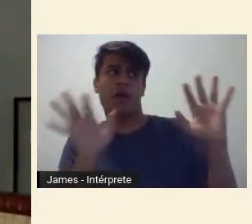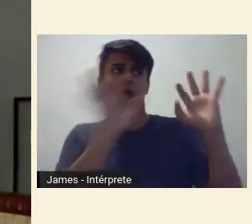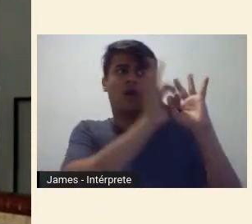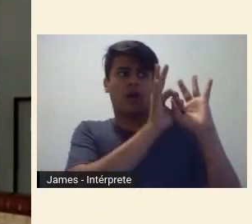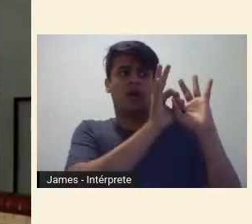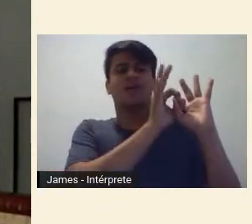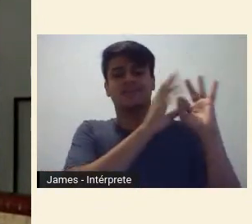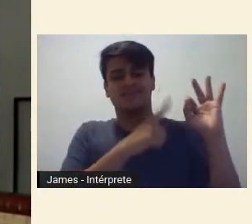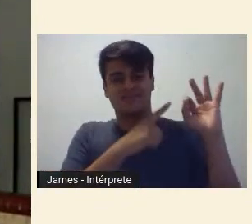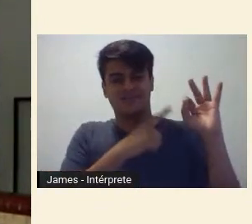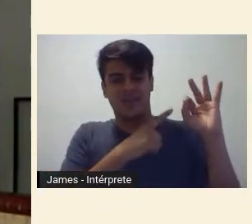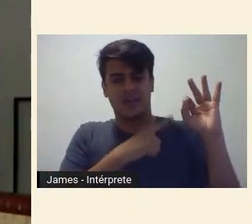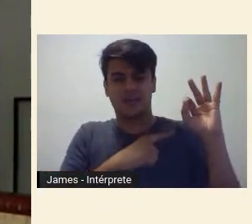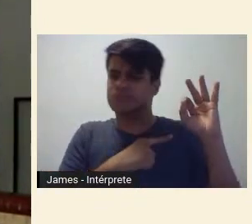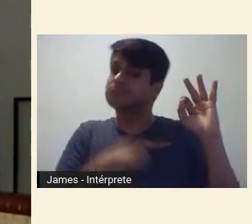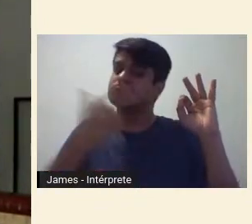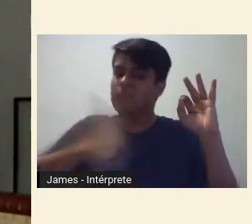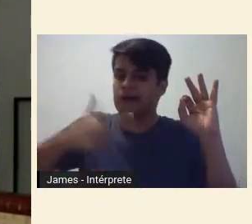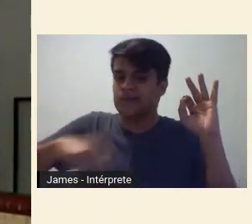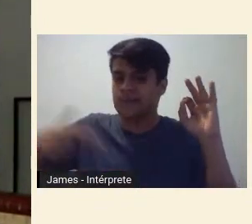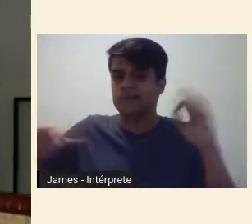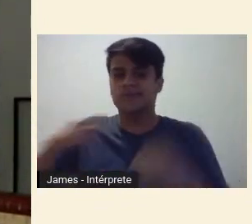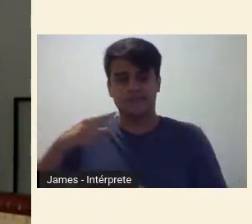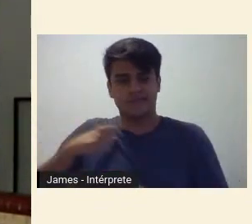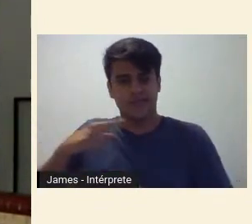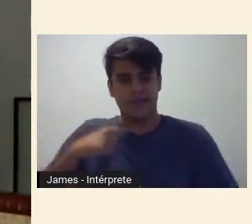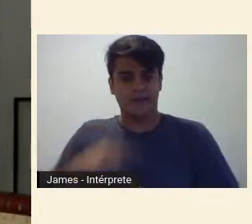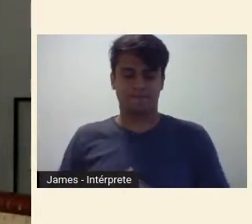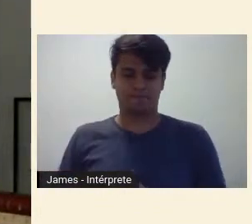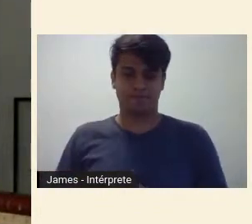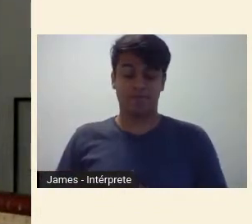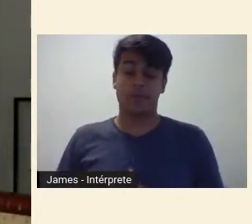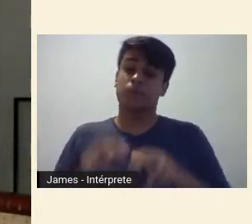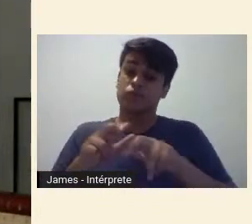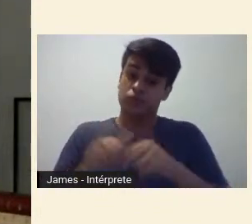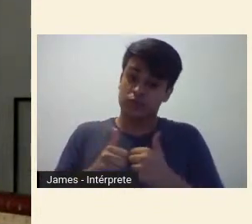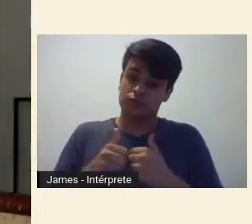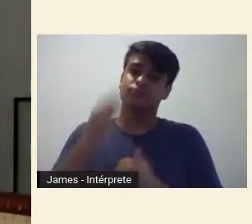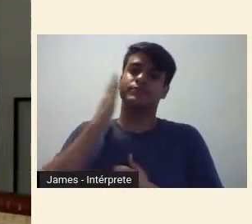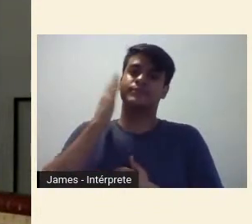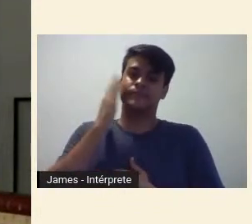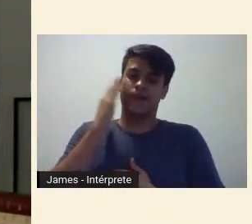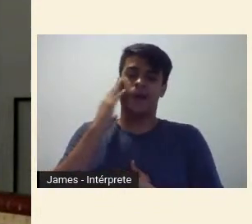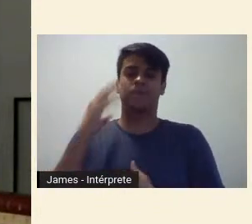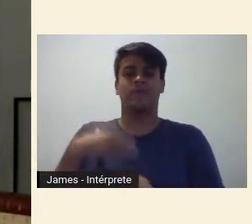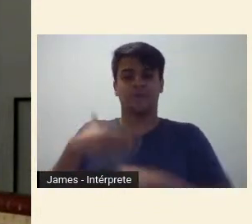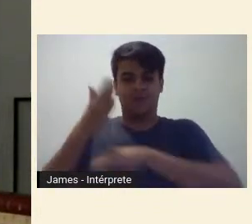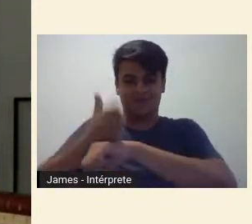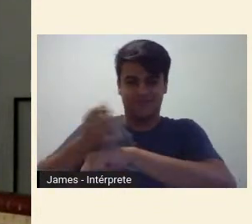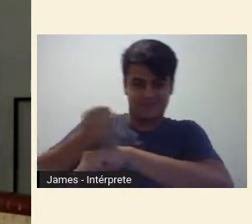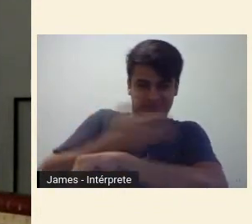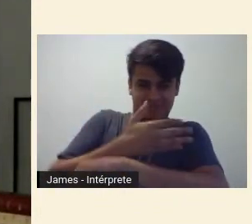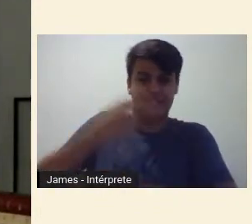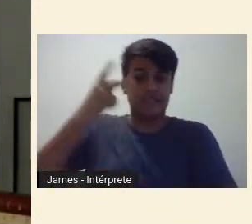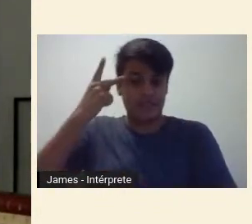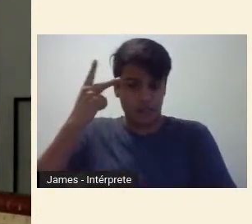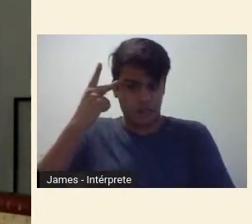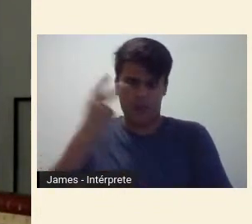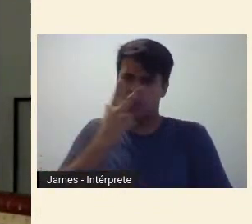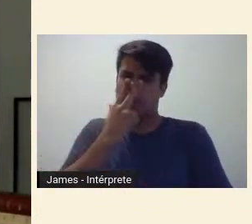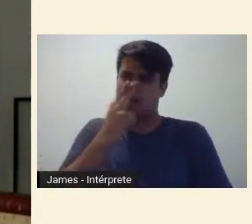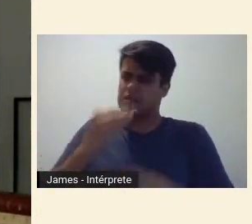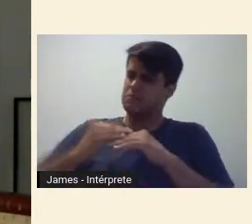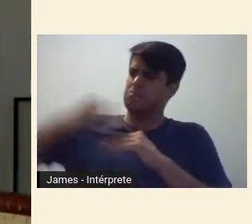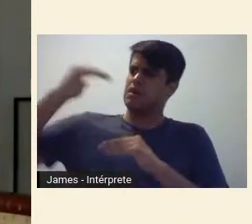e de mais rupturas que ocorriam no mundo. Ou seja, ao mesmo tempo que o modernismo paulista apagou os demais modernismos brasileiros,